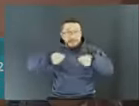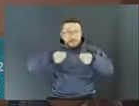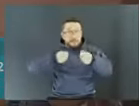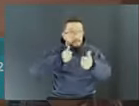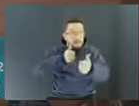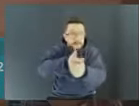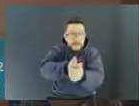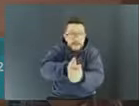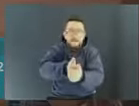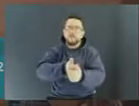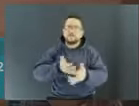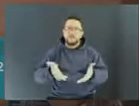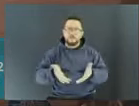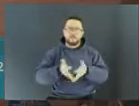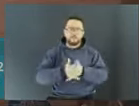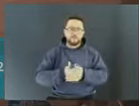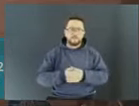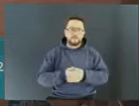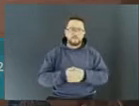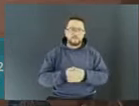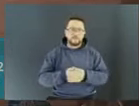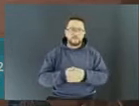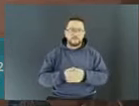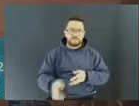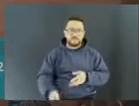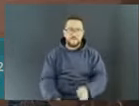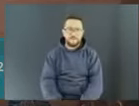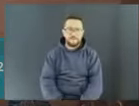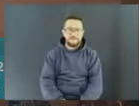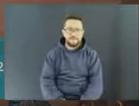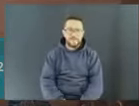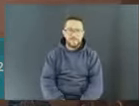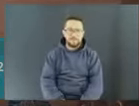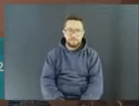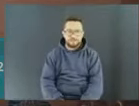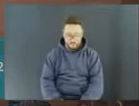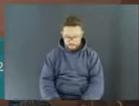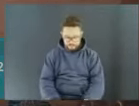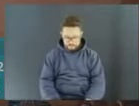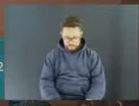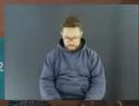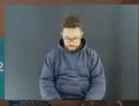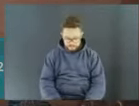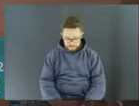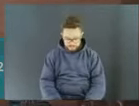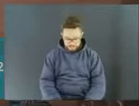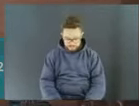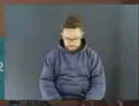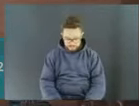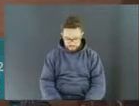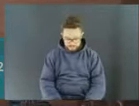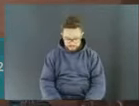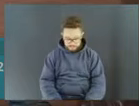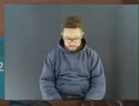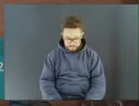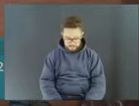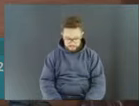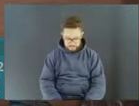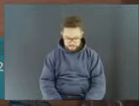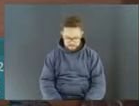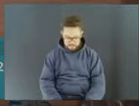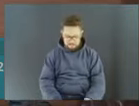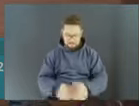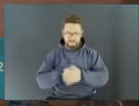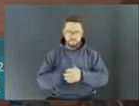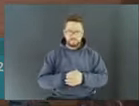Nós vamos agora para o bloco de três vereadores que vão fazer as perguntas seguidas. Se senhor quiser anotar, pode ficar à vontade, mas nós precisamos respeitar o